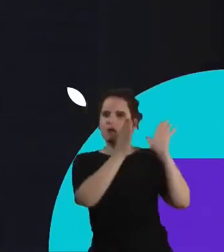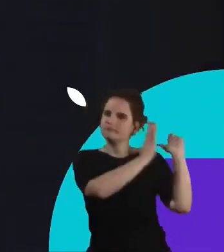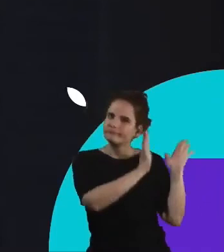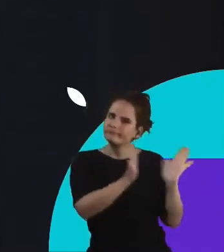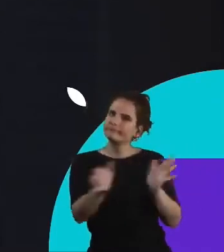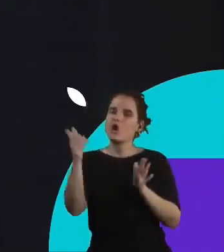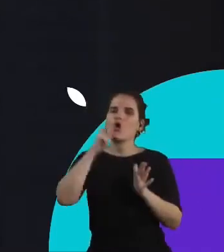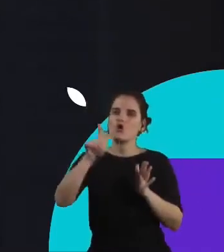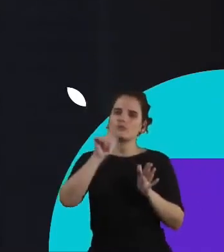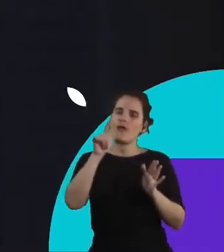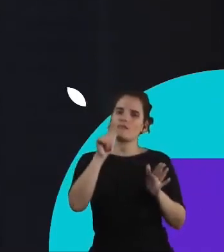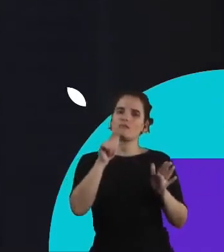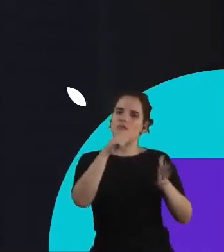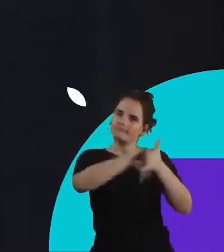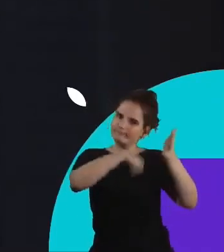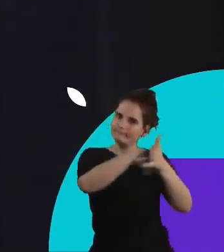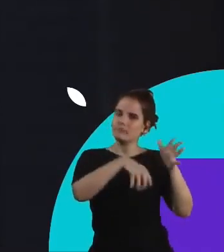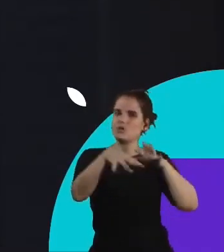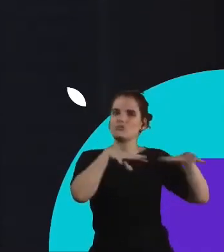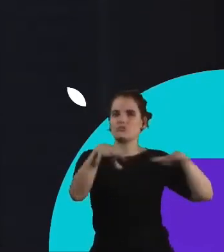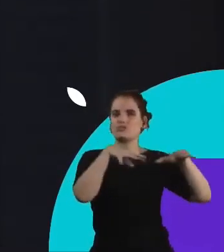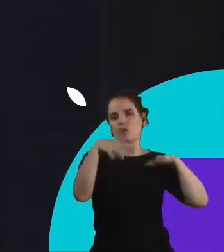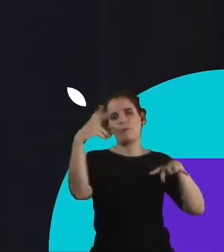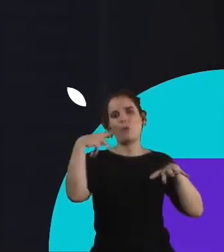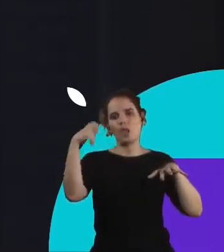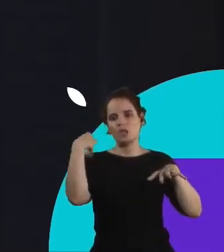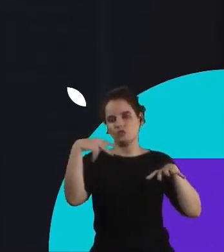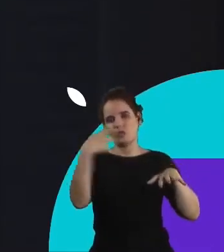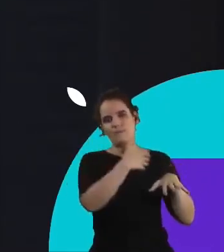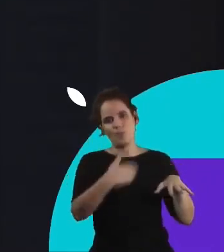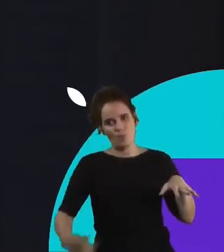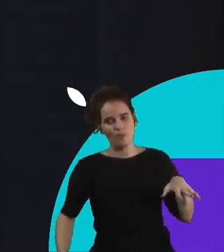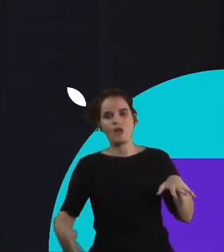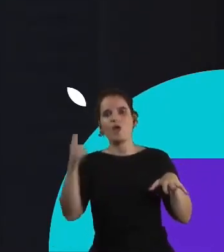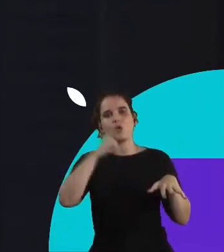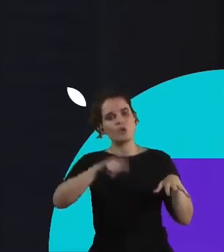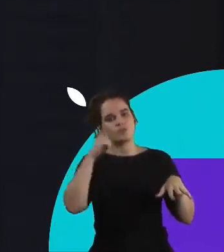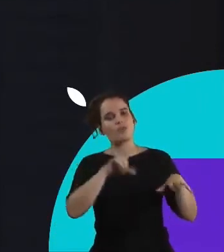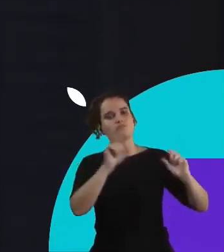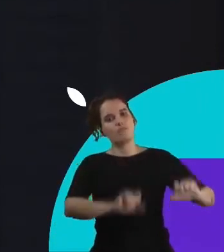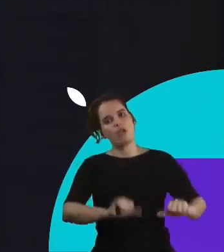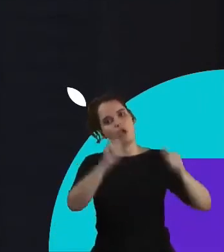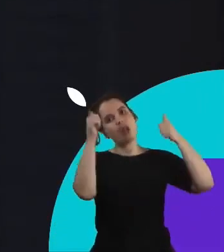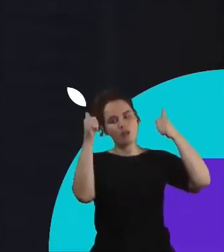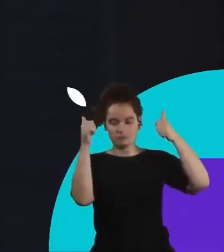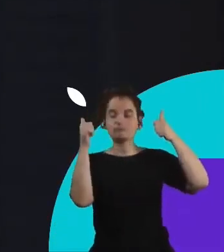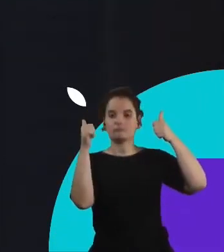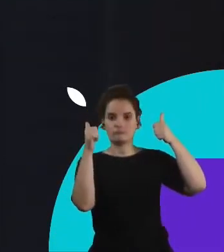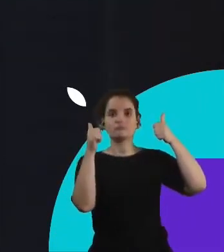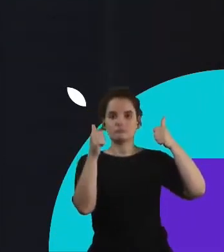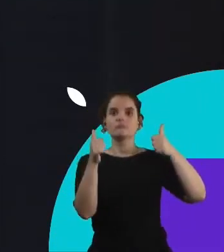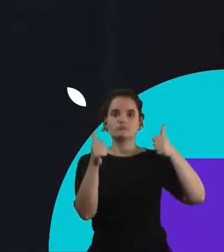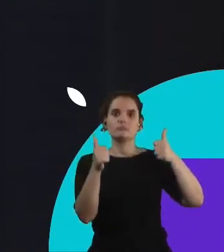e tem que engajar a política pública nisso pra que a gente possa reverter essa situação no longo prazo pra dar autonomia pras pessoas